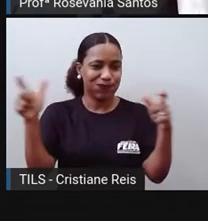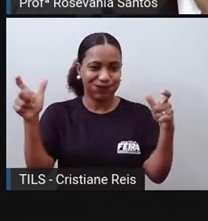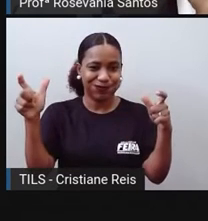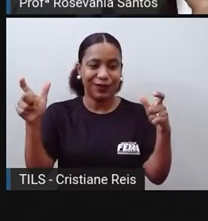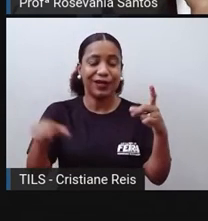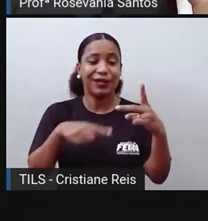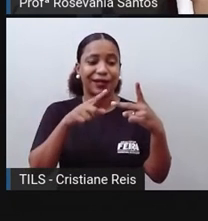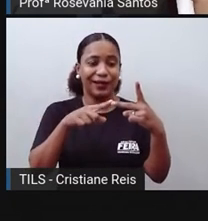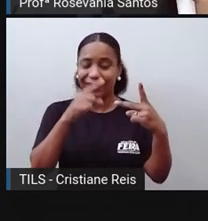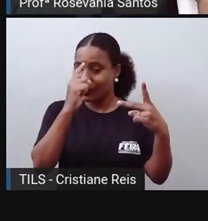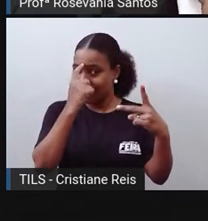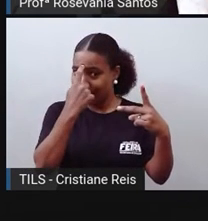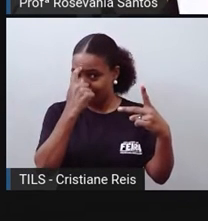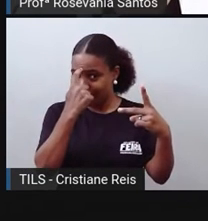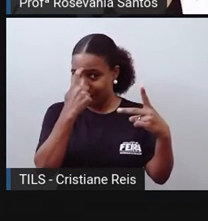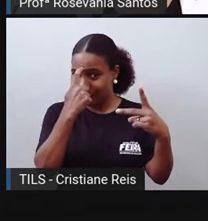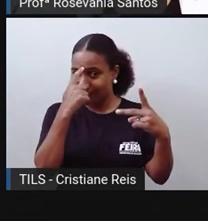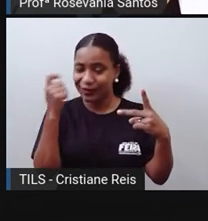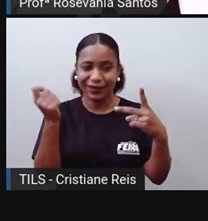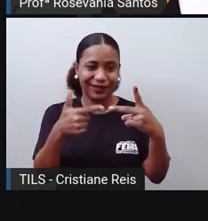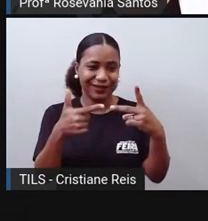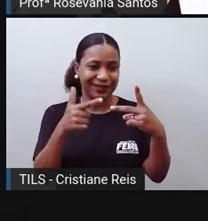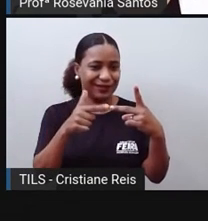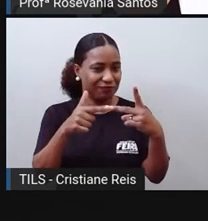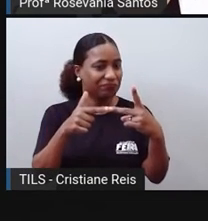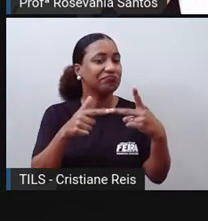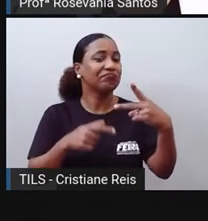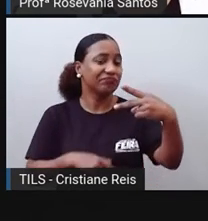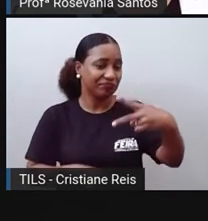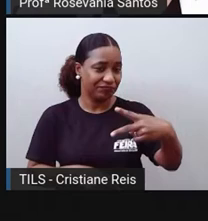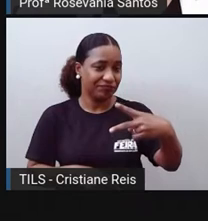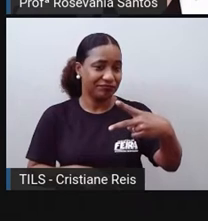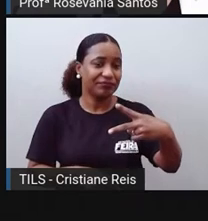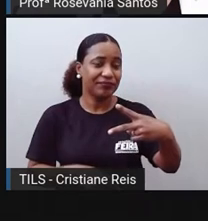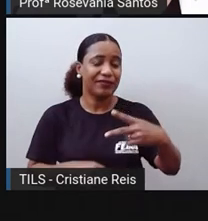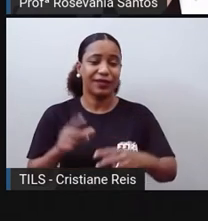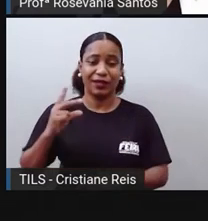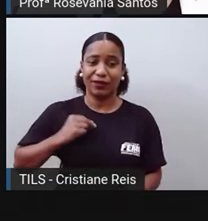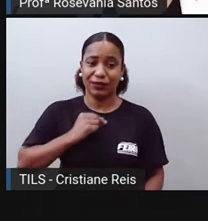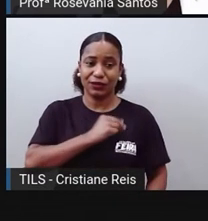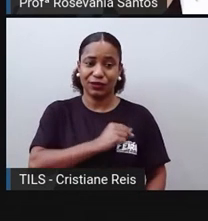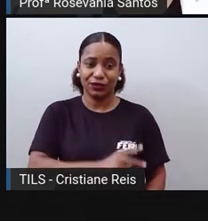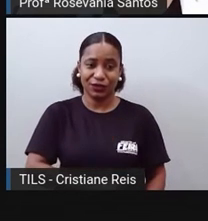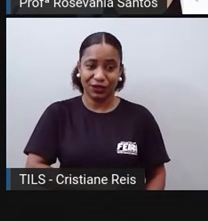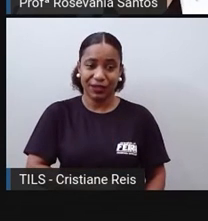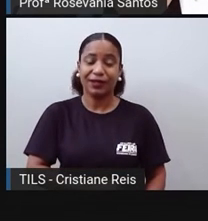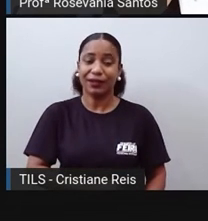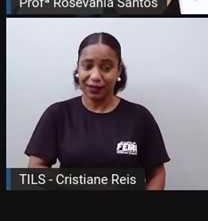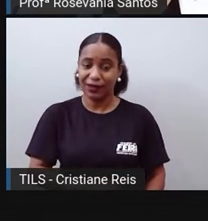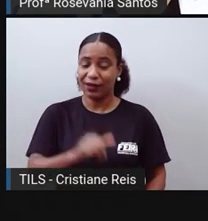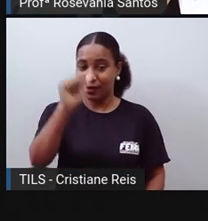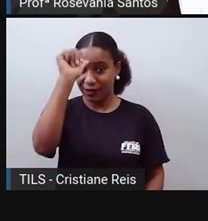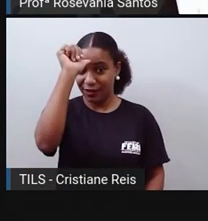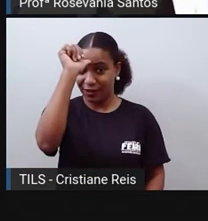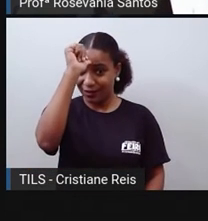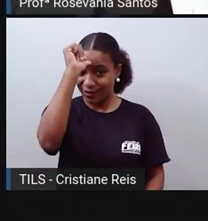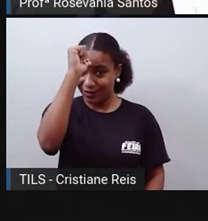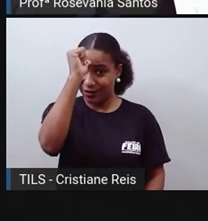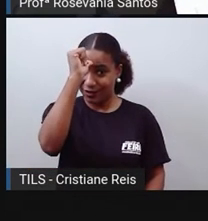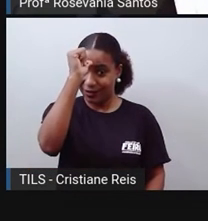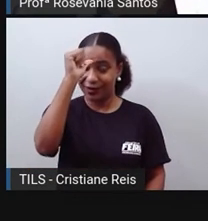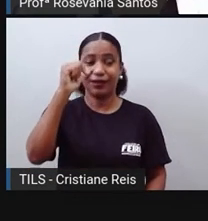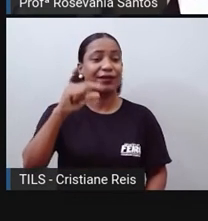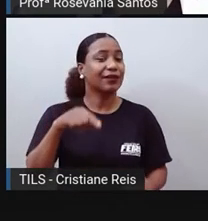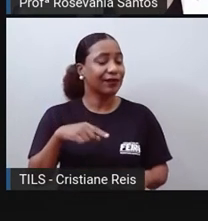falei para vocês, né, que ela está, a China está caminhando, ah, desculpa, a Índia está caminhando para superar